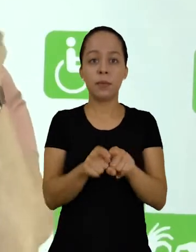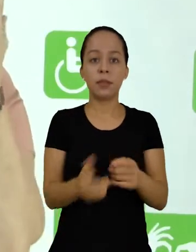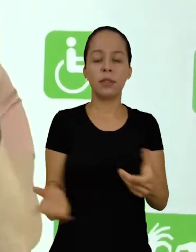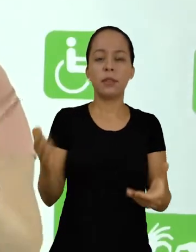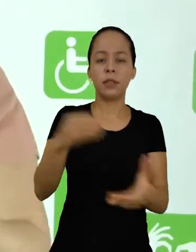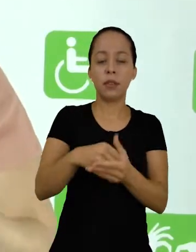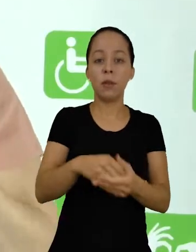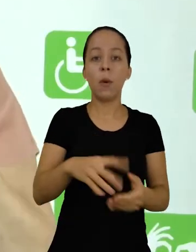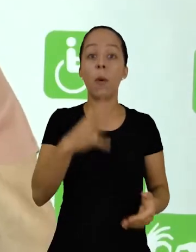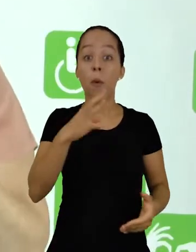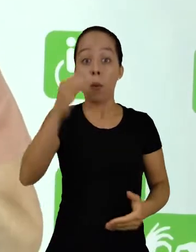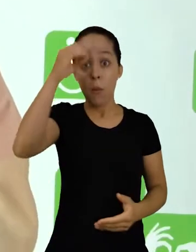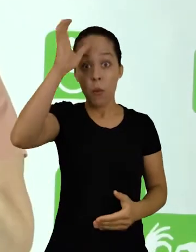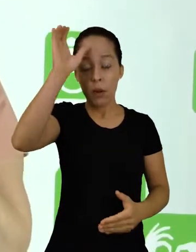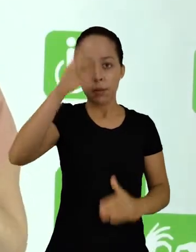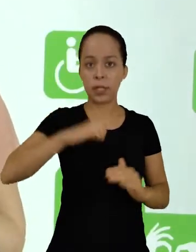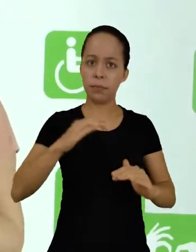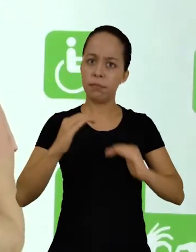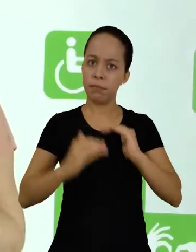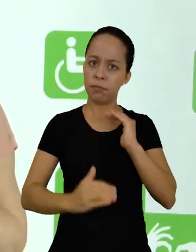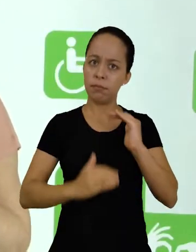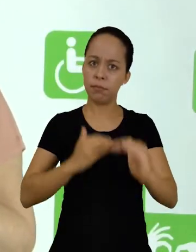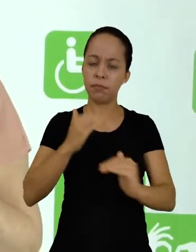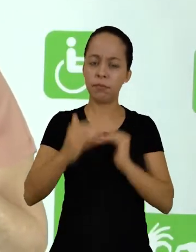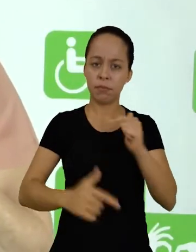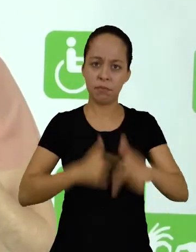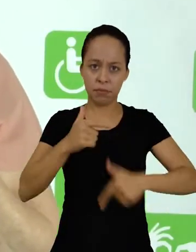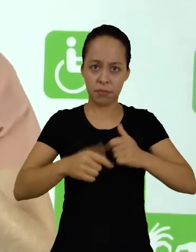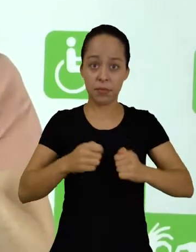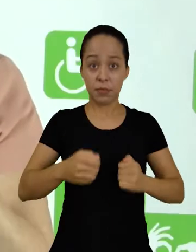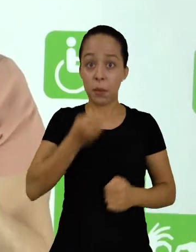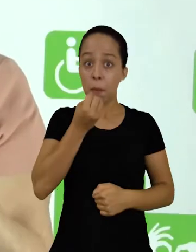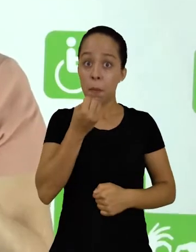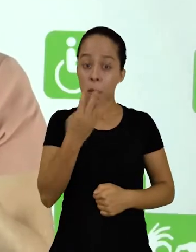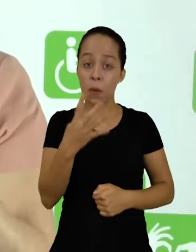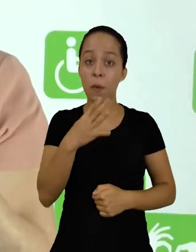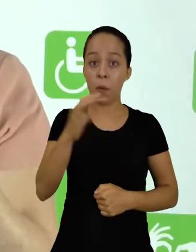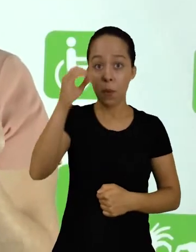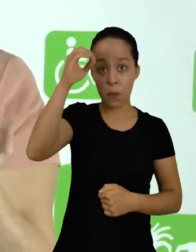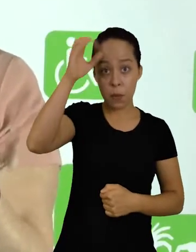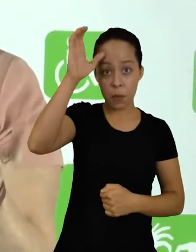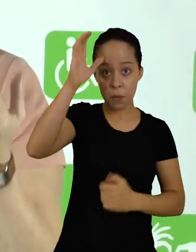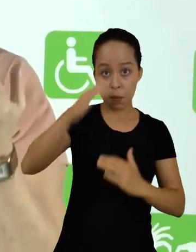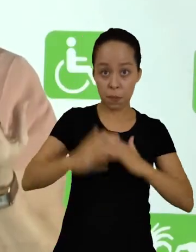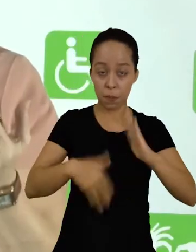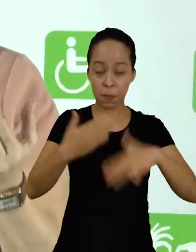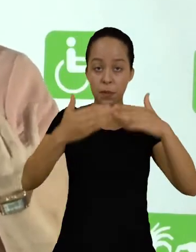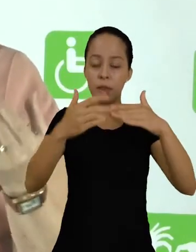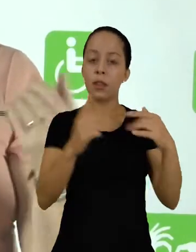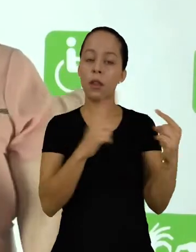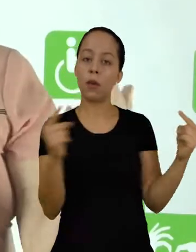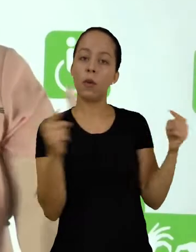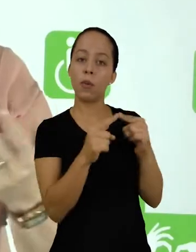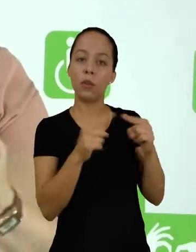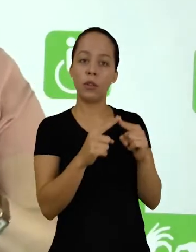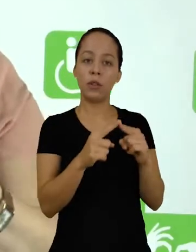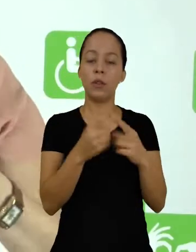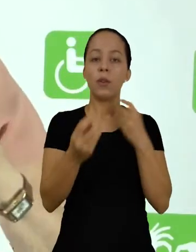a manutenção deste conhecimento ativo, na maior parte